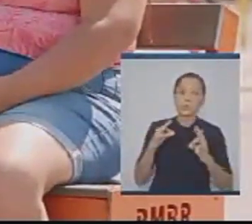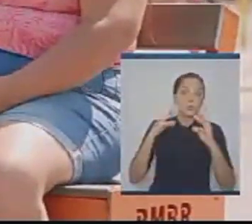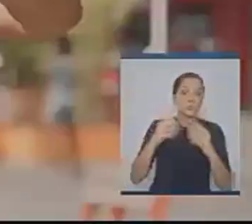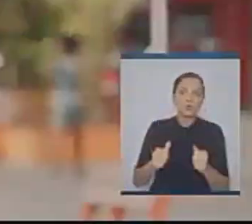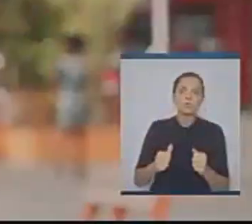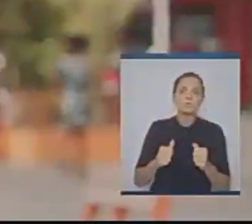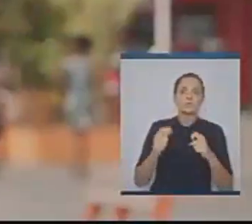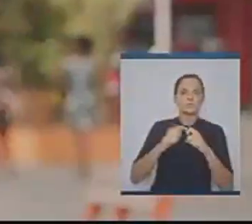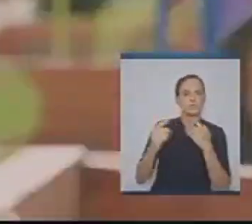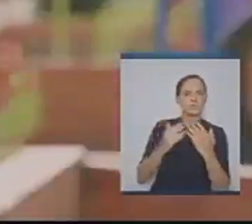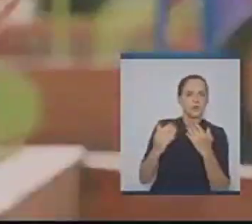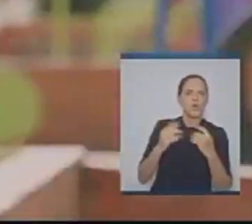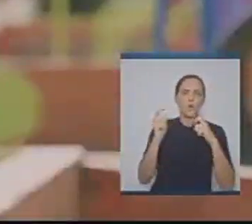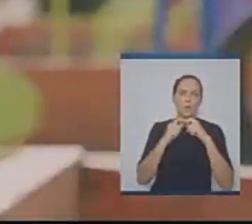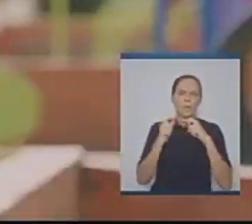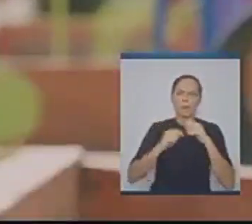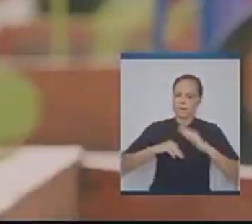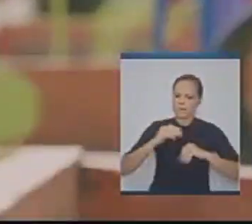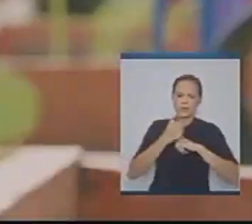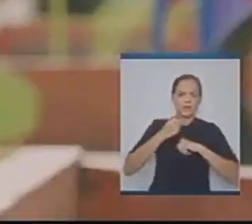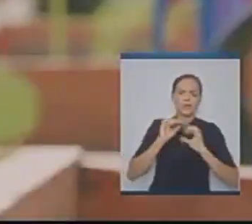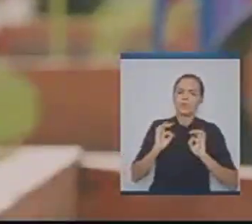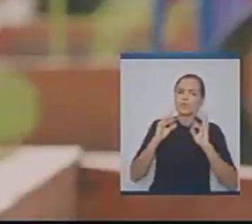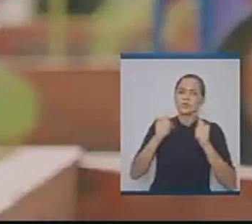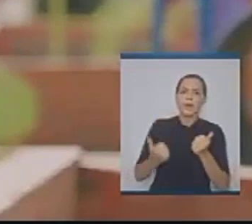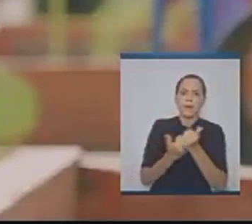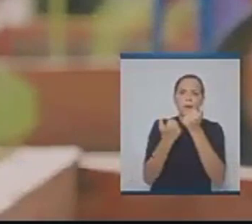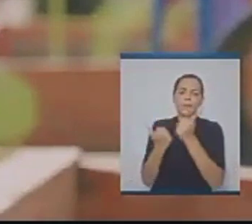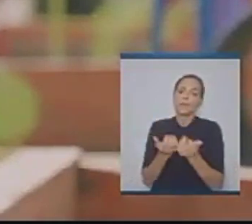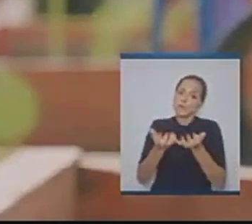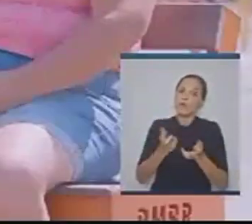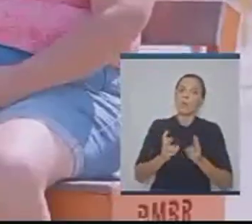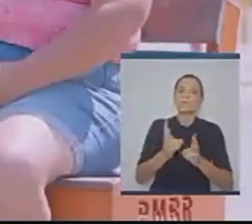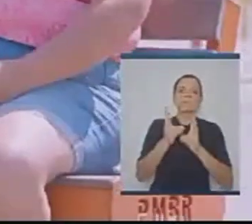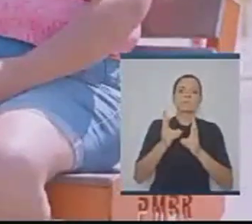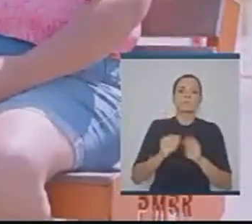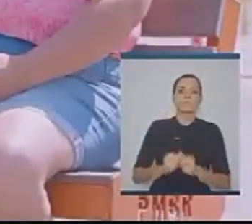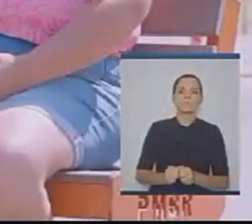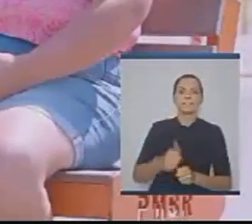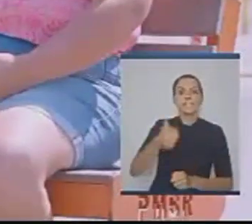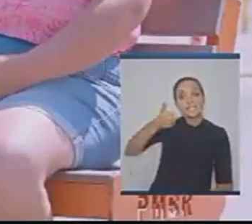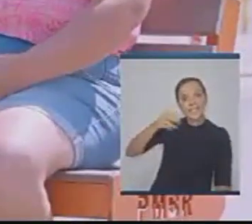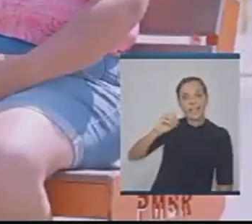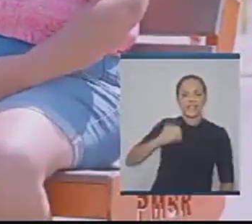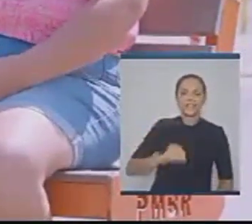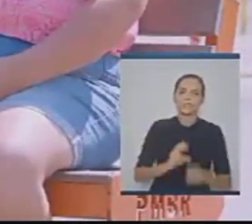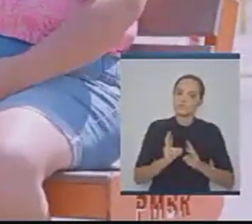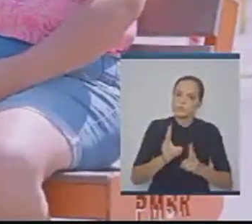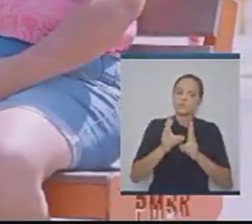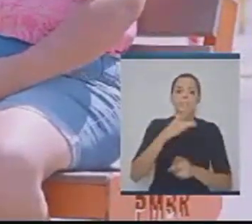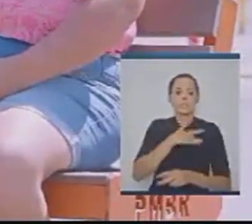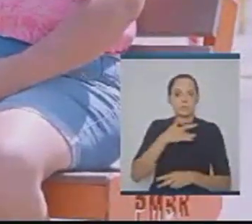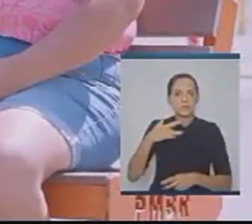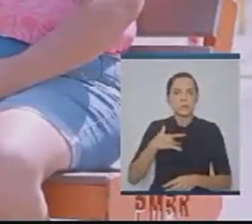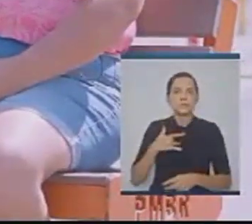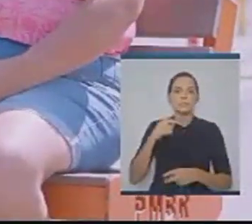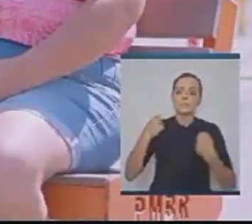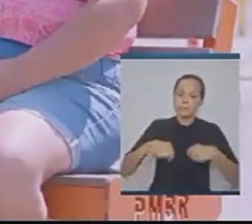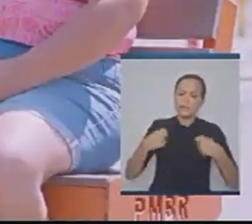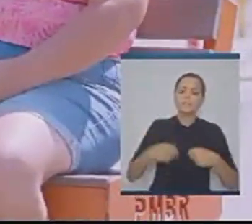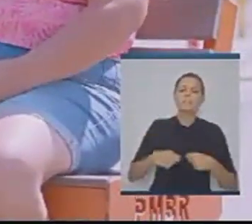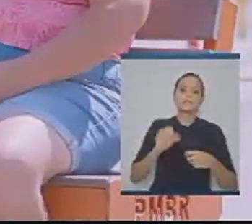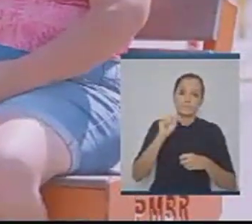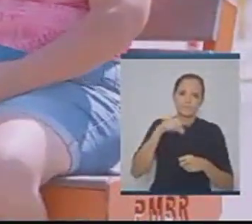continue. Pela continuidade da saúde que a gente precisa. A gente quer continuidade e por isso a gente bota no Matheus.